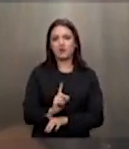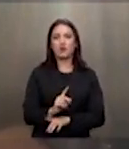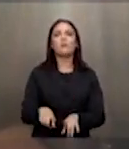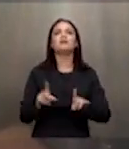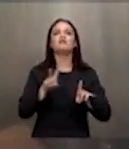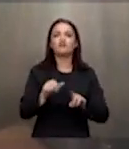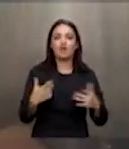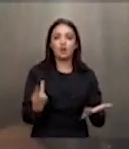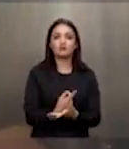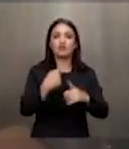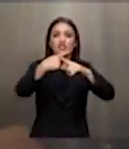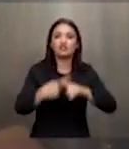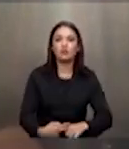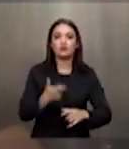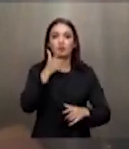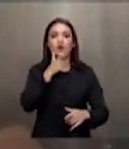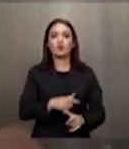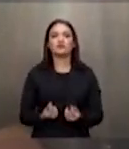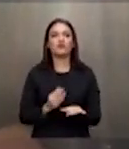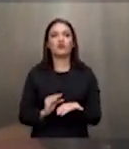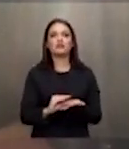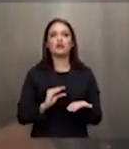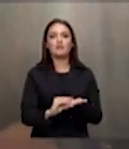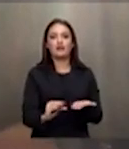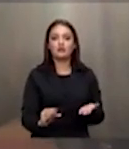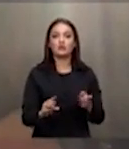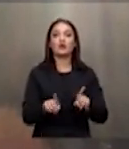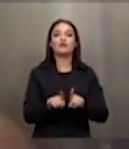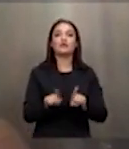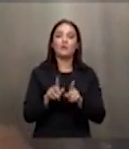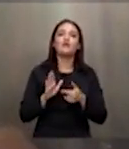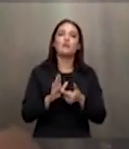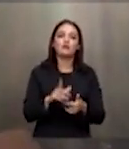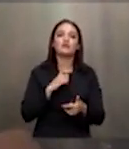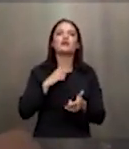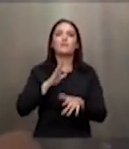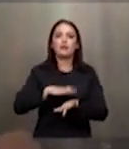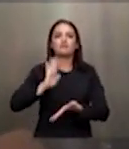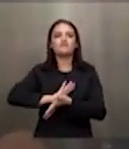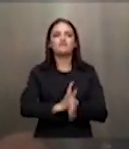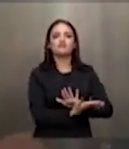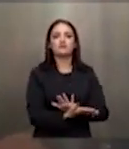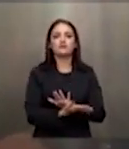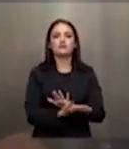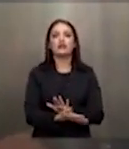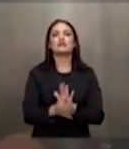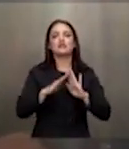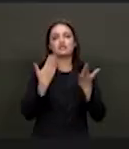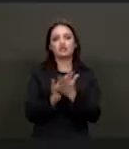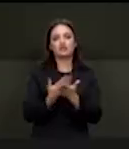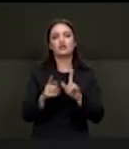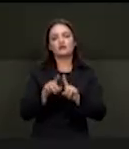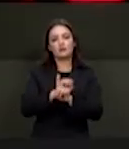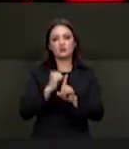disputas por financiamentos escassos e reforçar a natureza excludente das escolas e consequentemente da